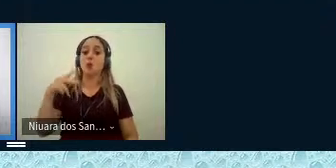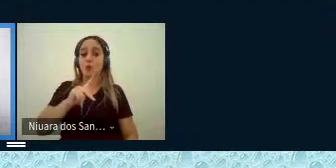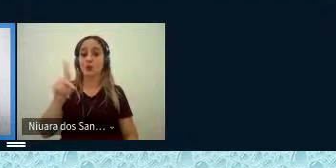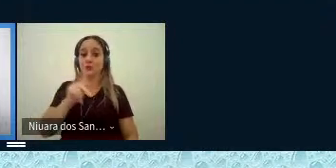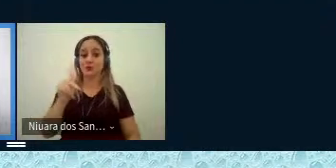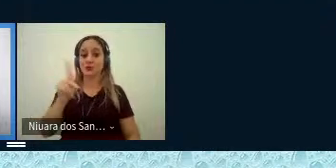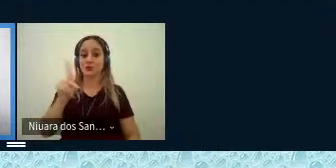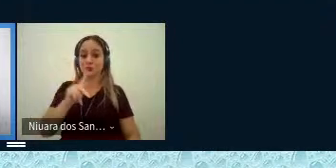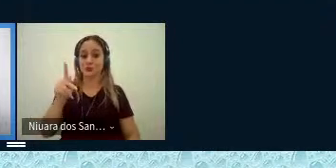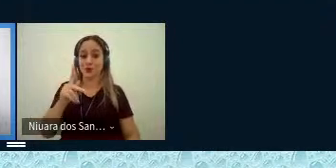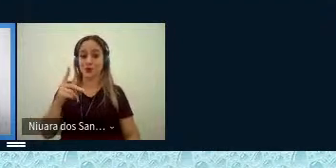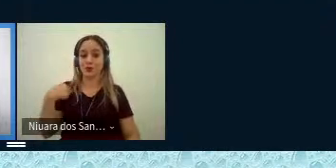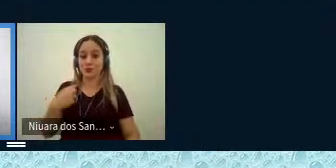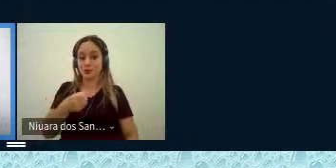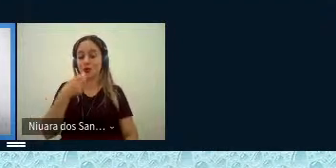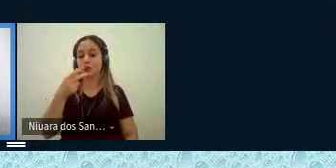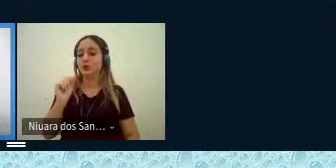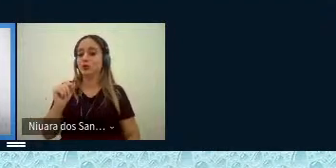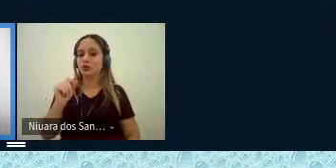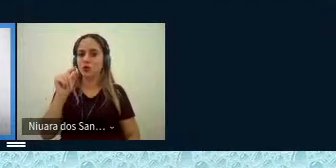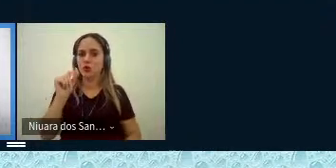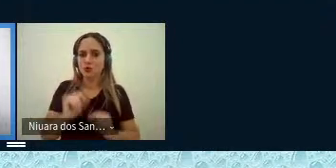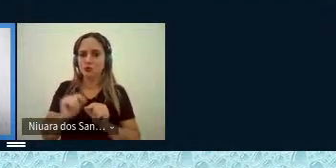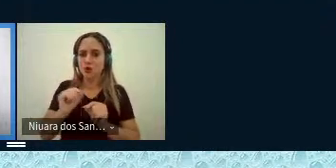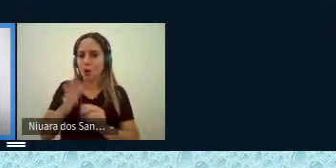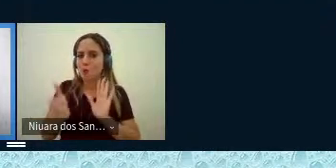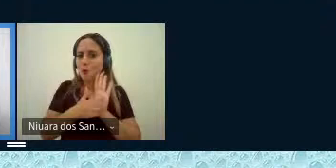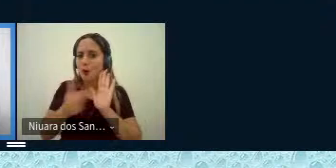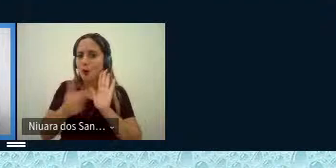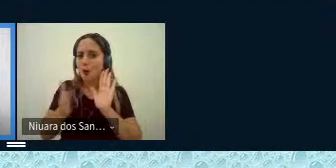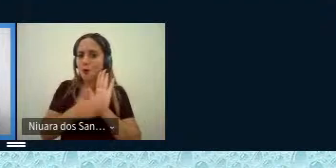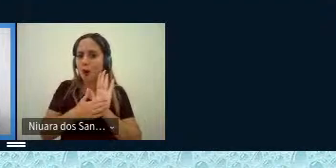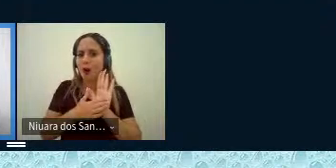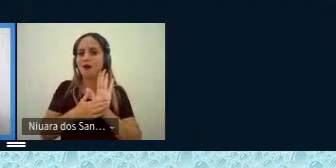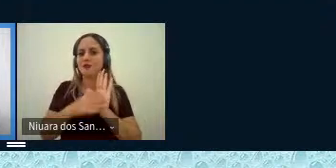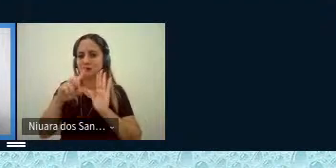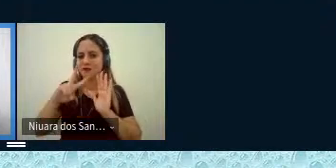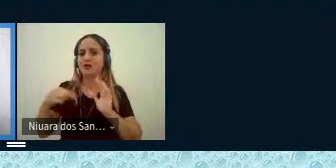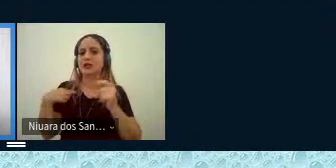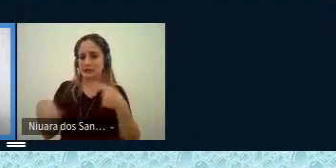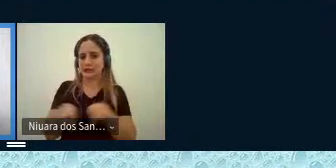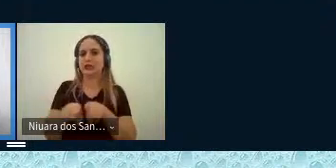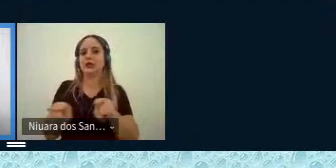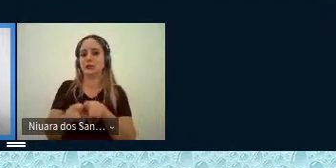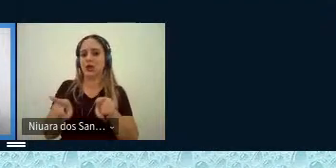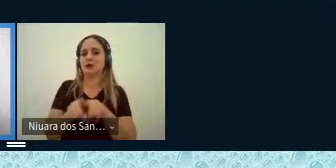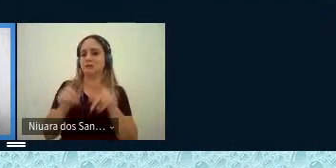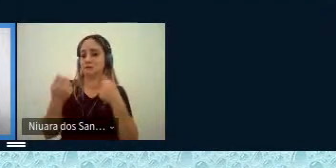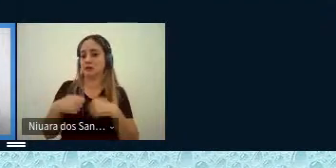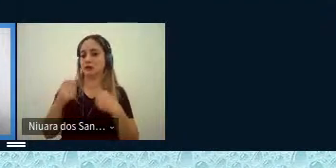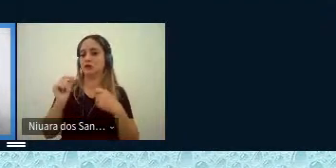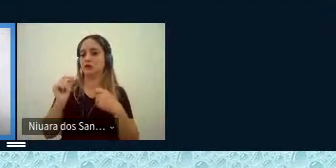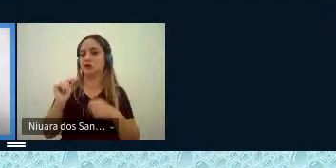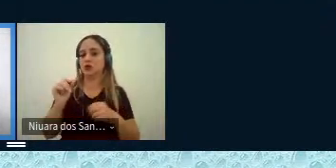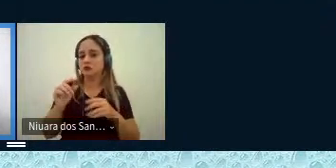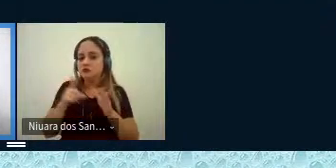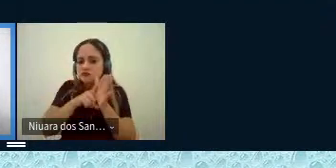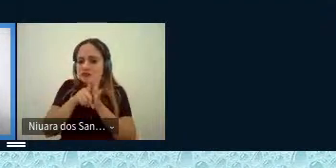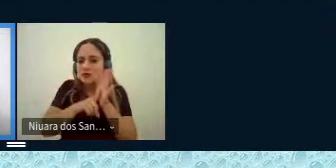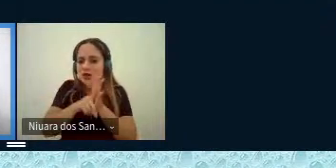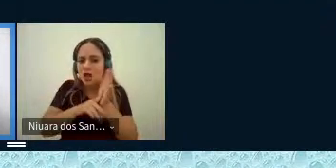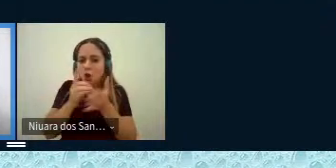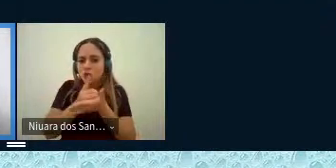o professor Pedro disse a si mesmo, o que você está propondo, você vai ter que também investigar os